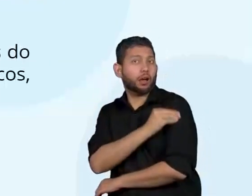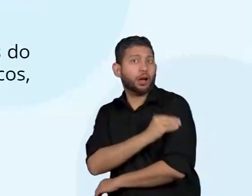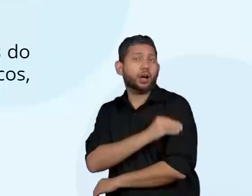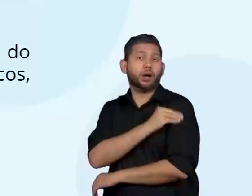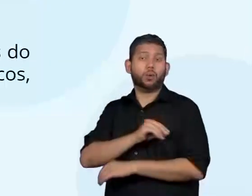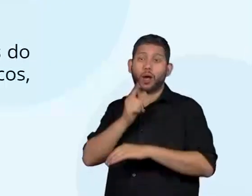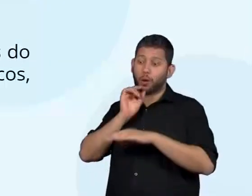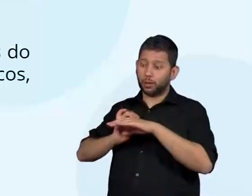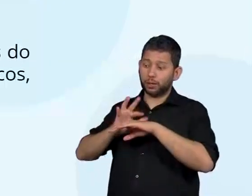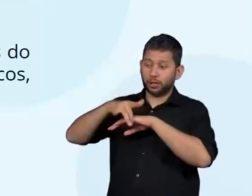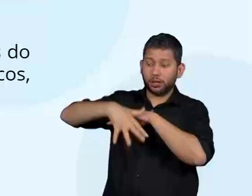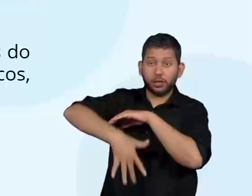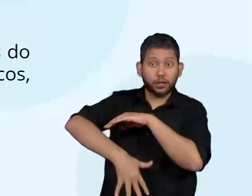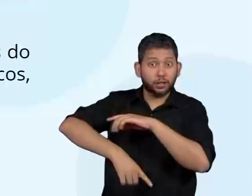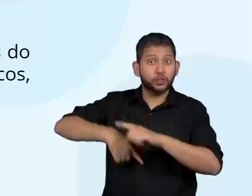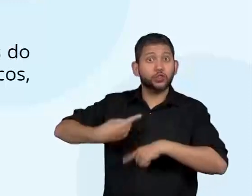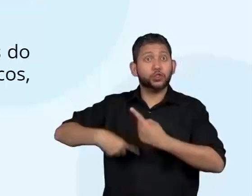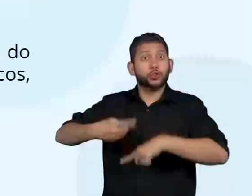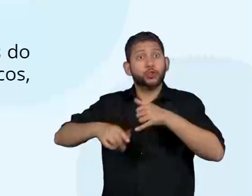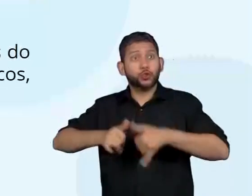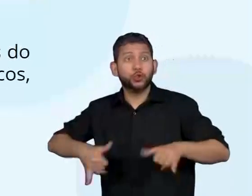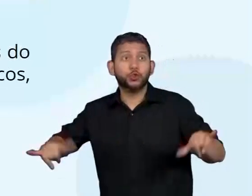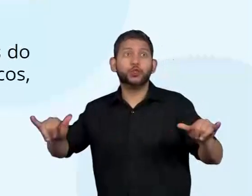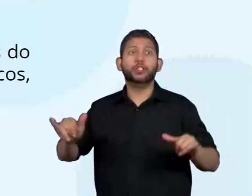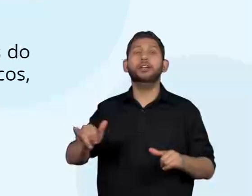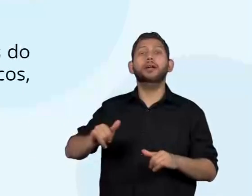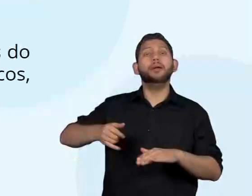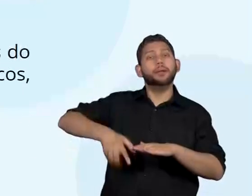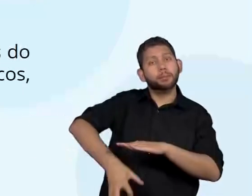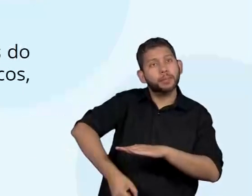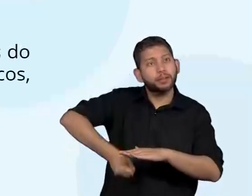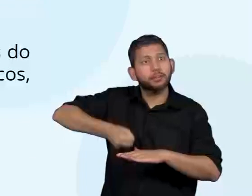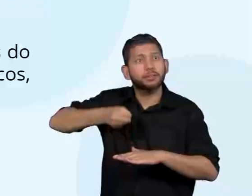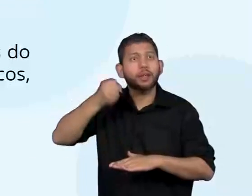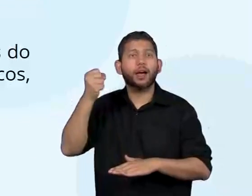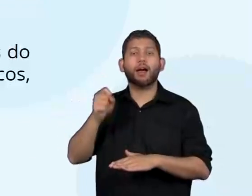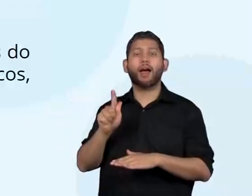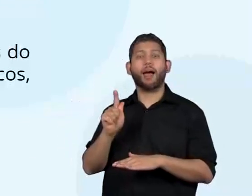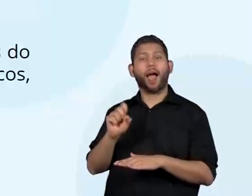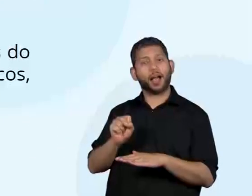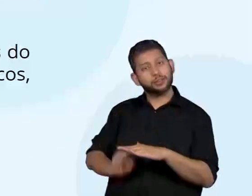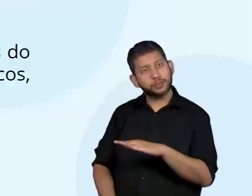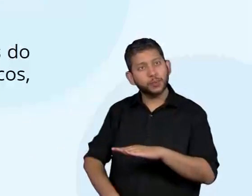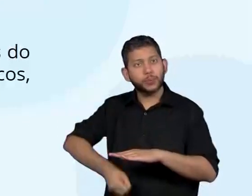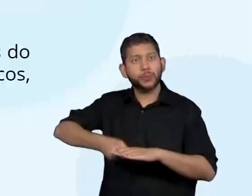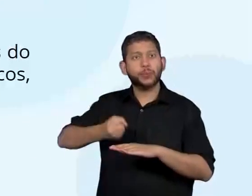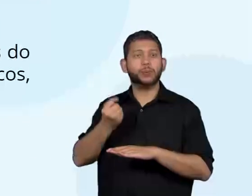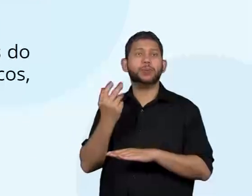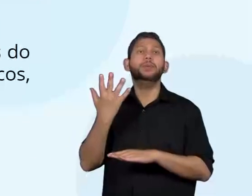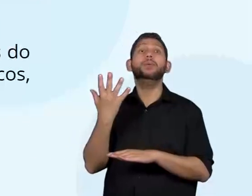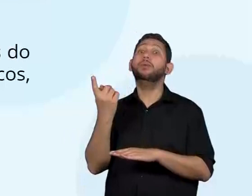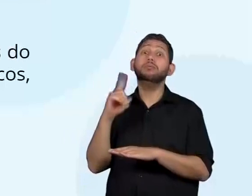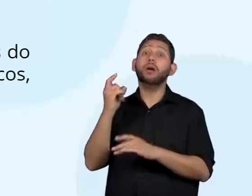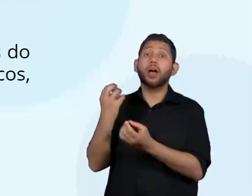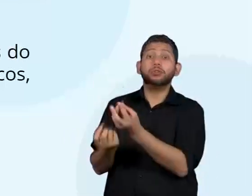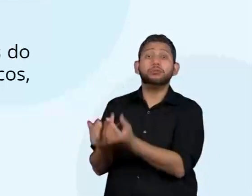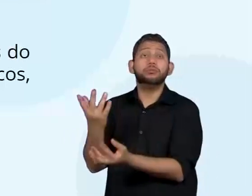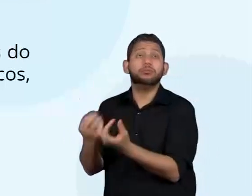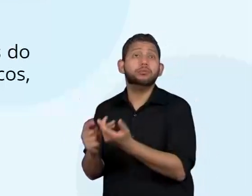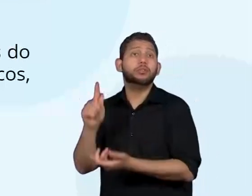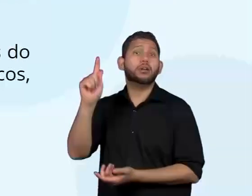carvão mineral, gás natural, urânio, petróleo e derivados. Todos